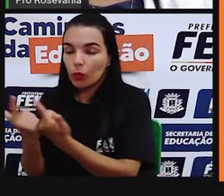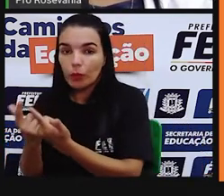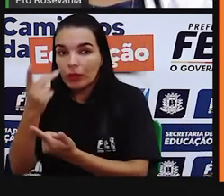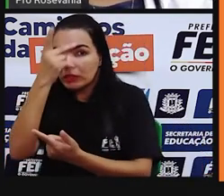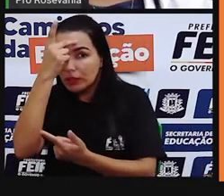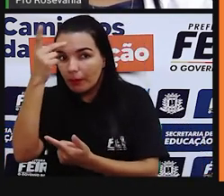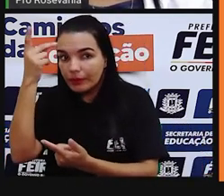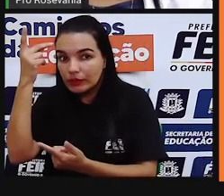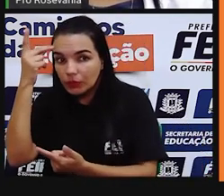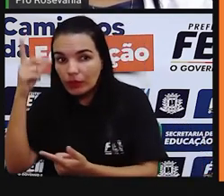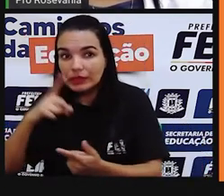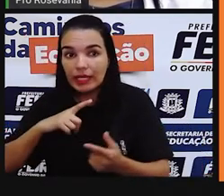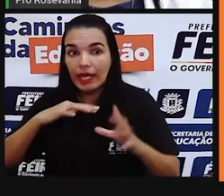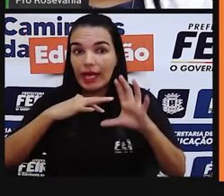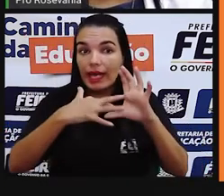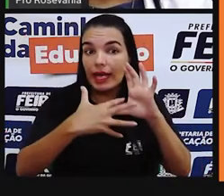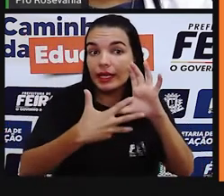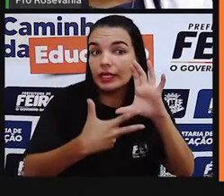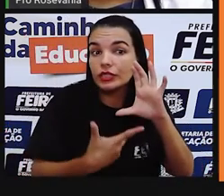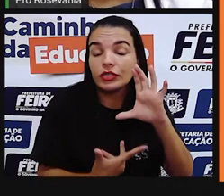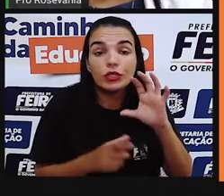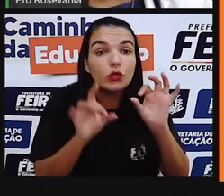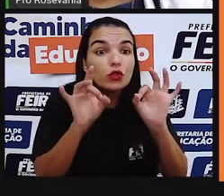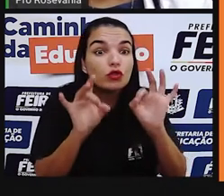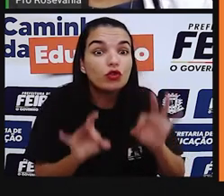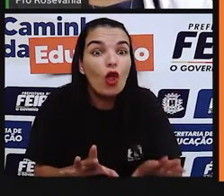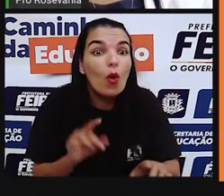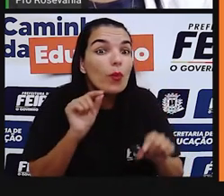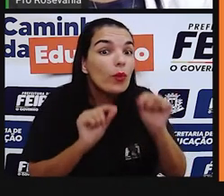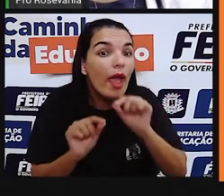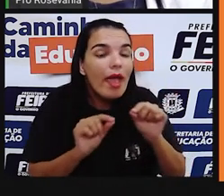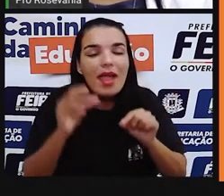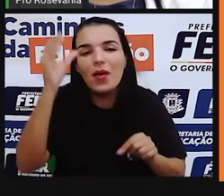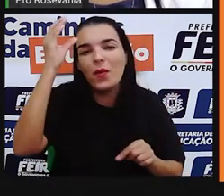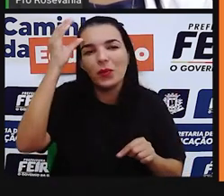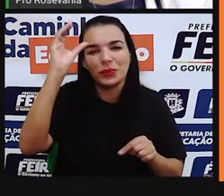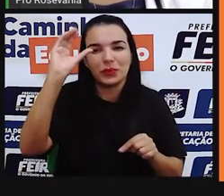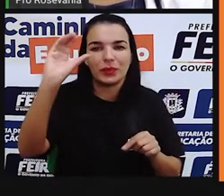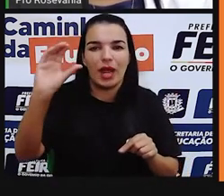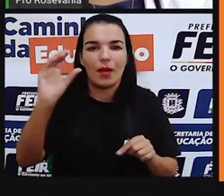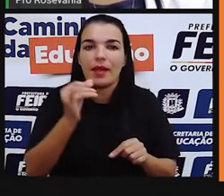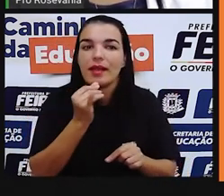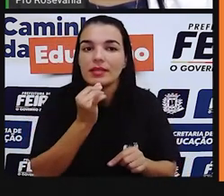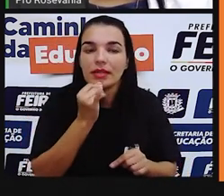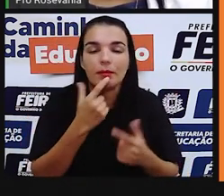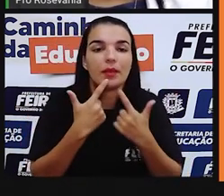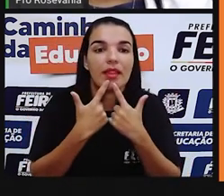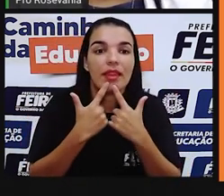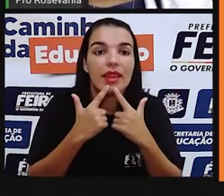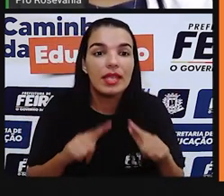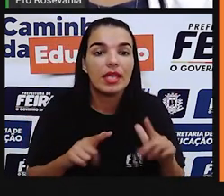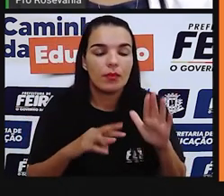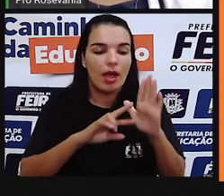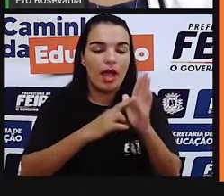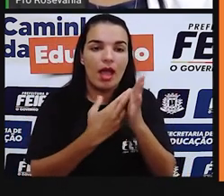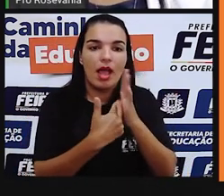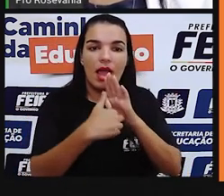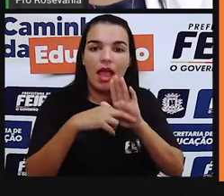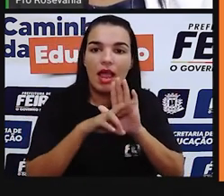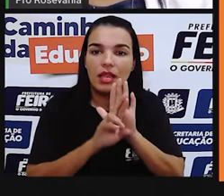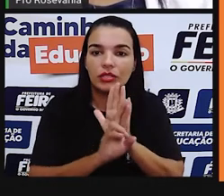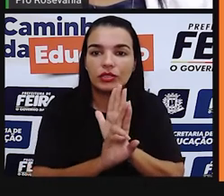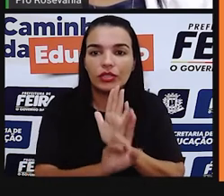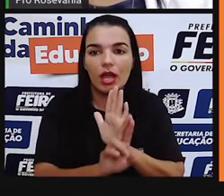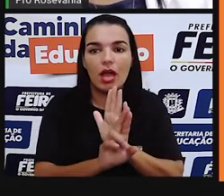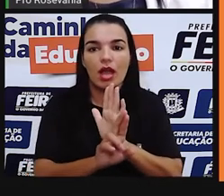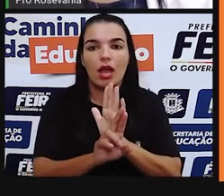caracterizado por alguns elementos culturais. Então, como a lua, religião, o método de objetivo, a